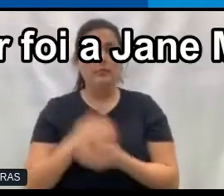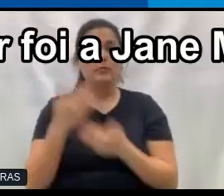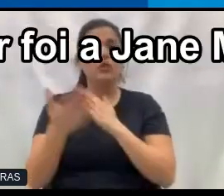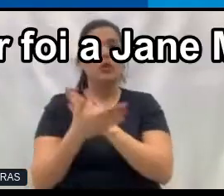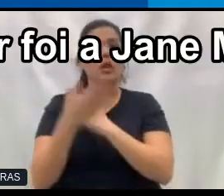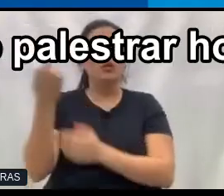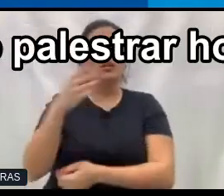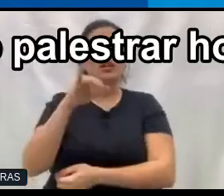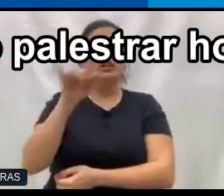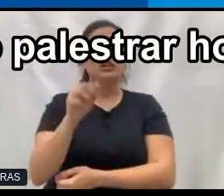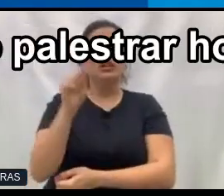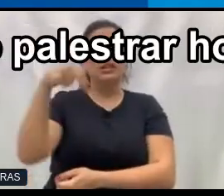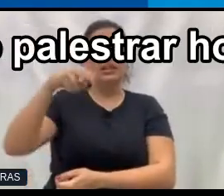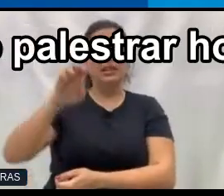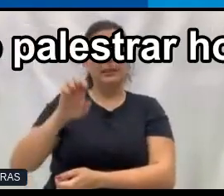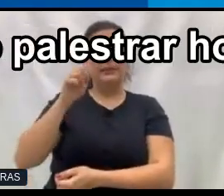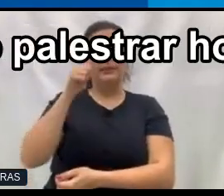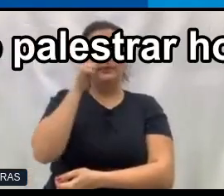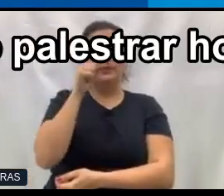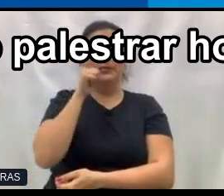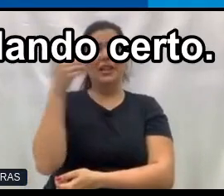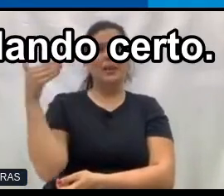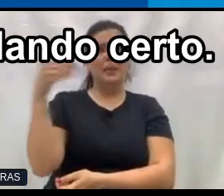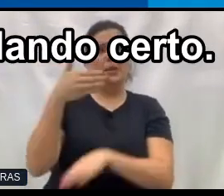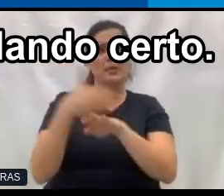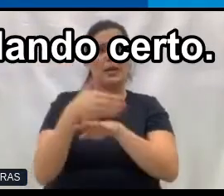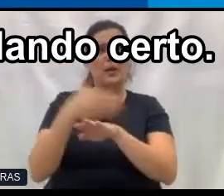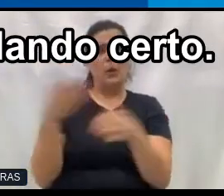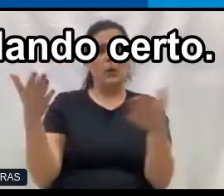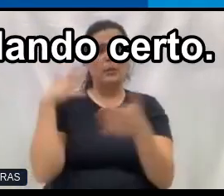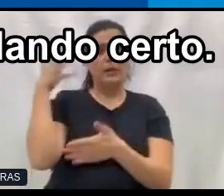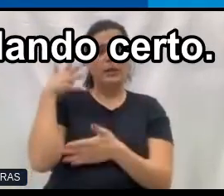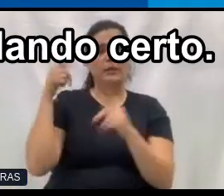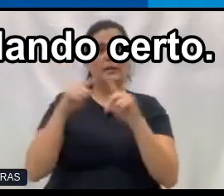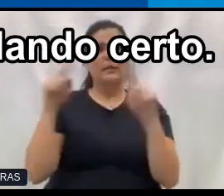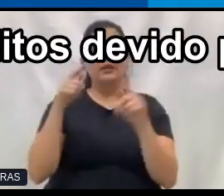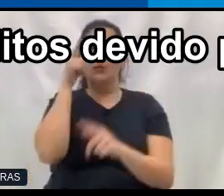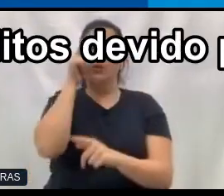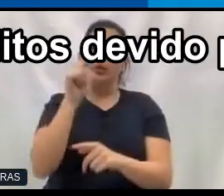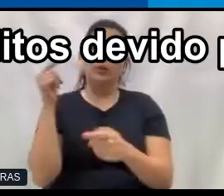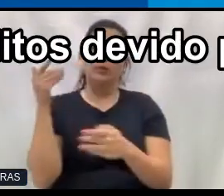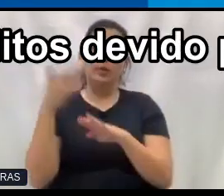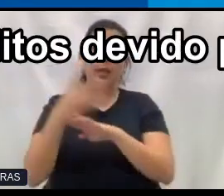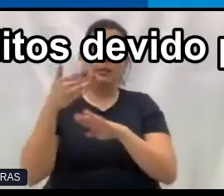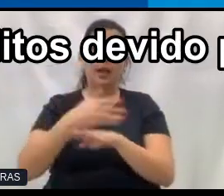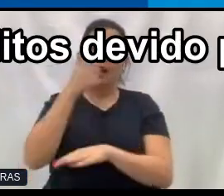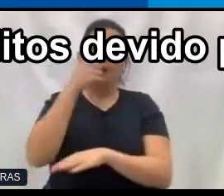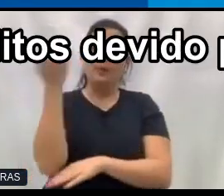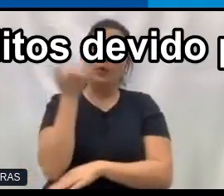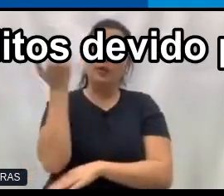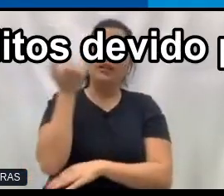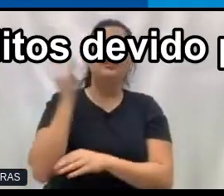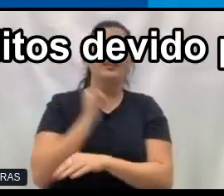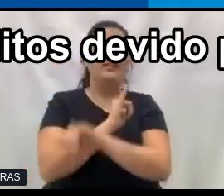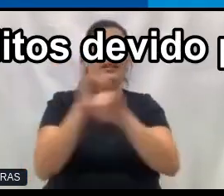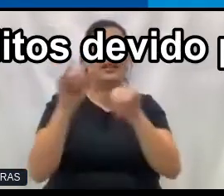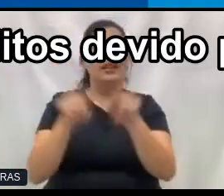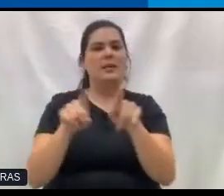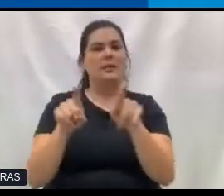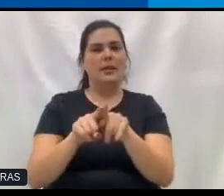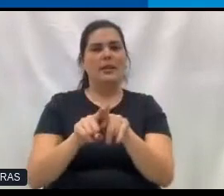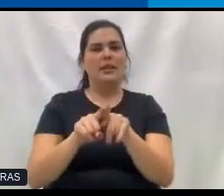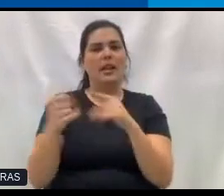atualizar foi a Jane Monteiro, ela ia vir aqui comigo palestrar hoje, mas acabou não dando certo, mas eu acho importante dar os créditos, né, devido para a pessoa.